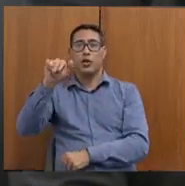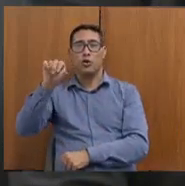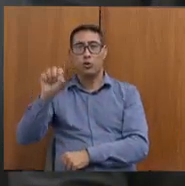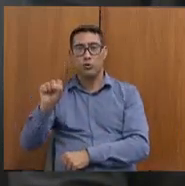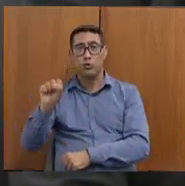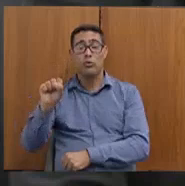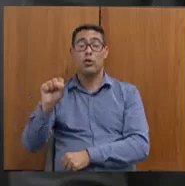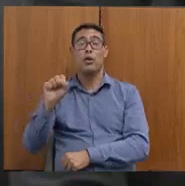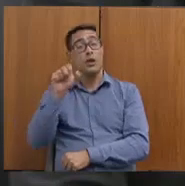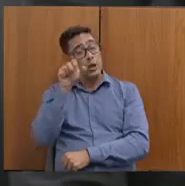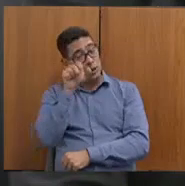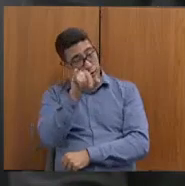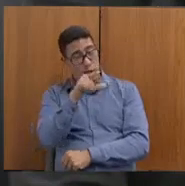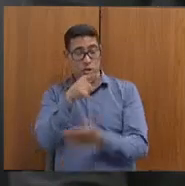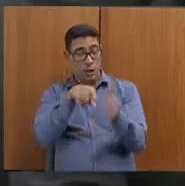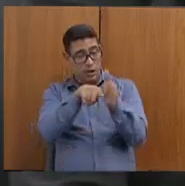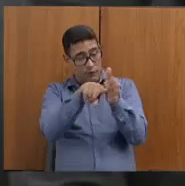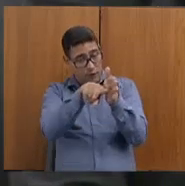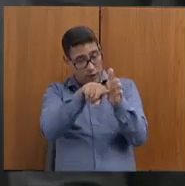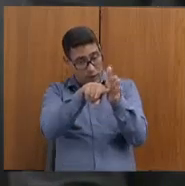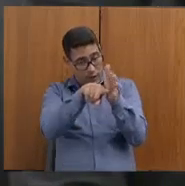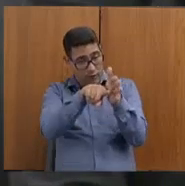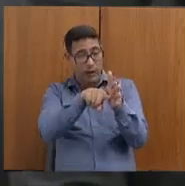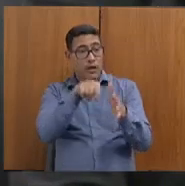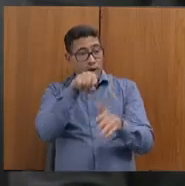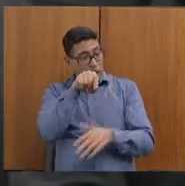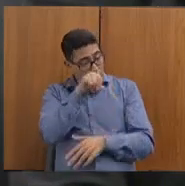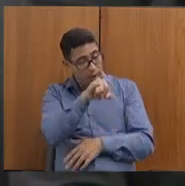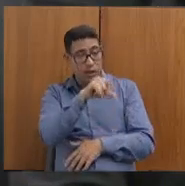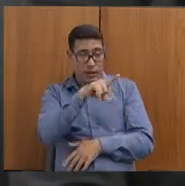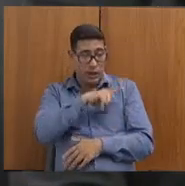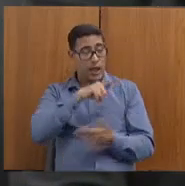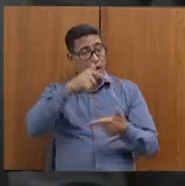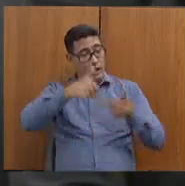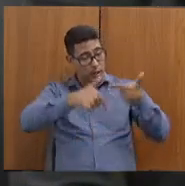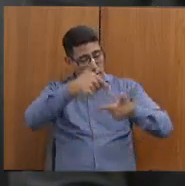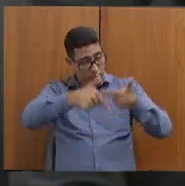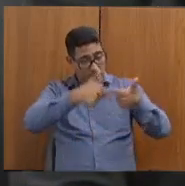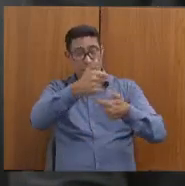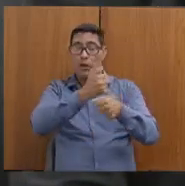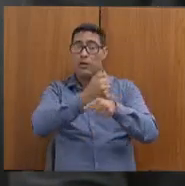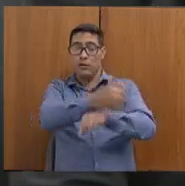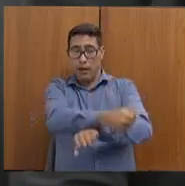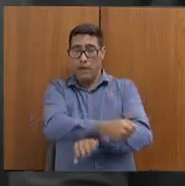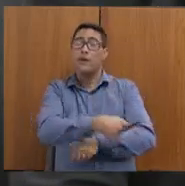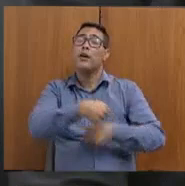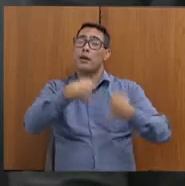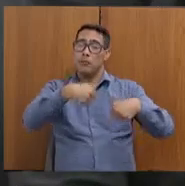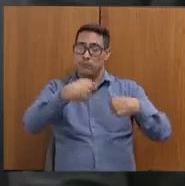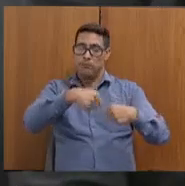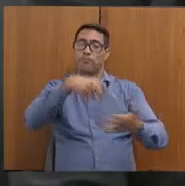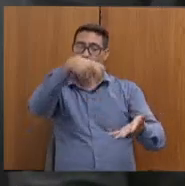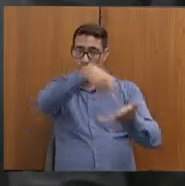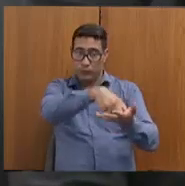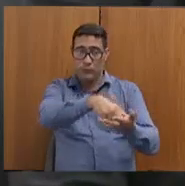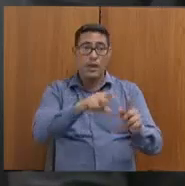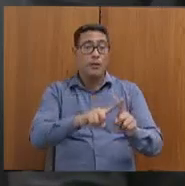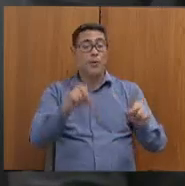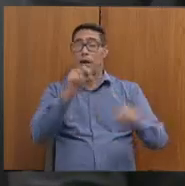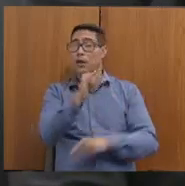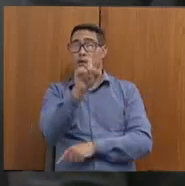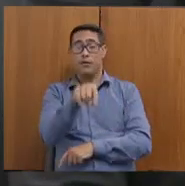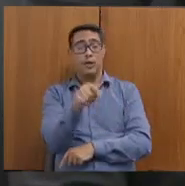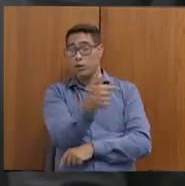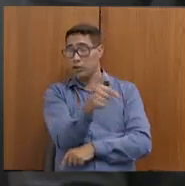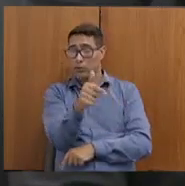trabalho escravo, tem que punir, e punir com veemência. Mas também tem que ter cuidado para que não, casos que não sejam